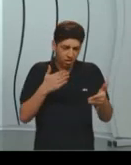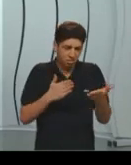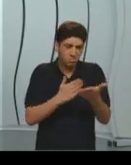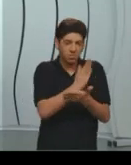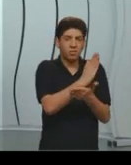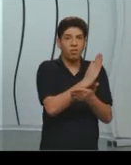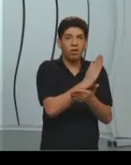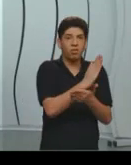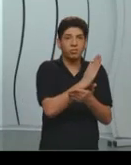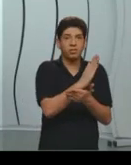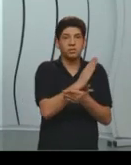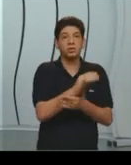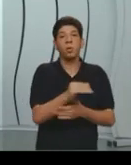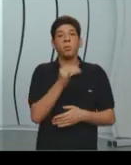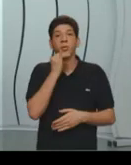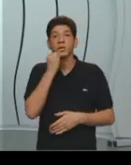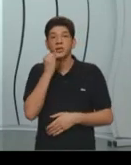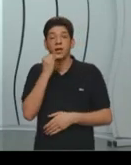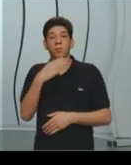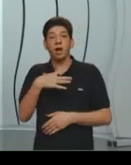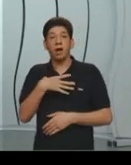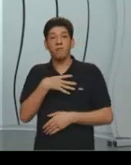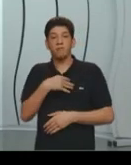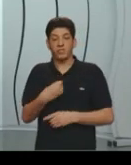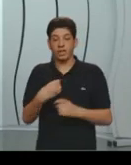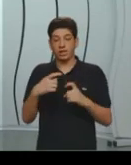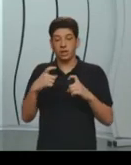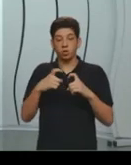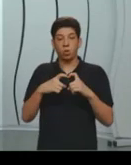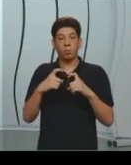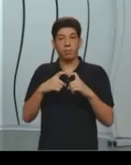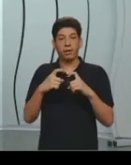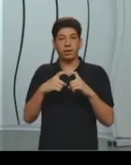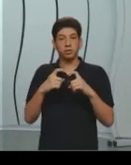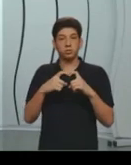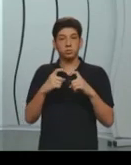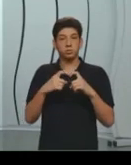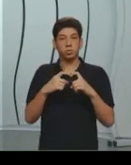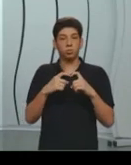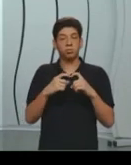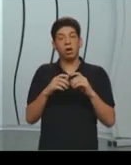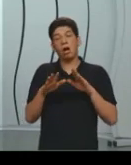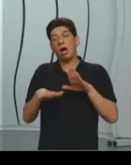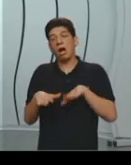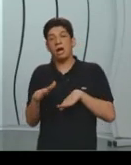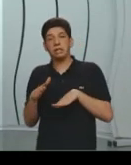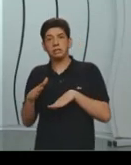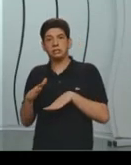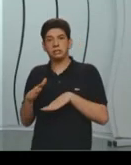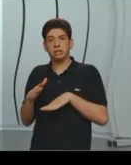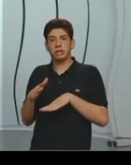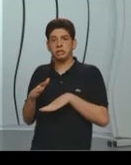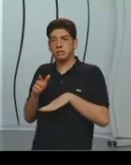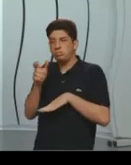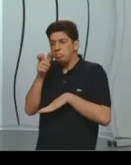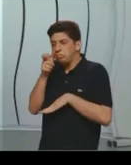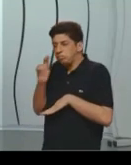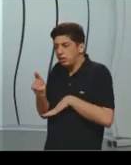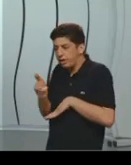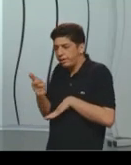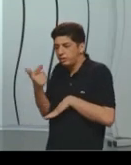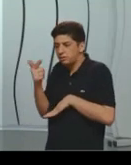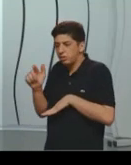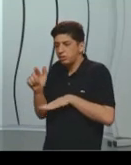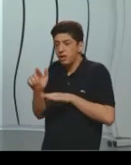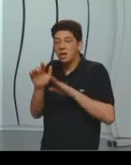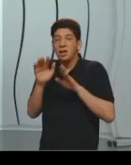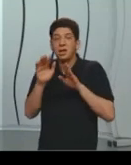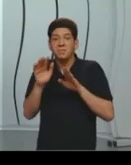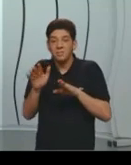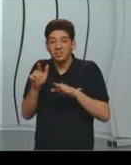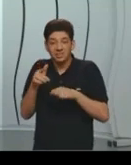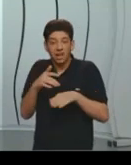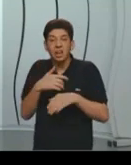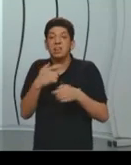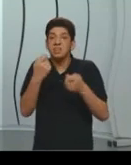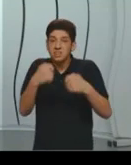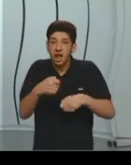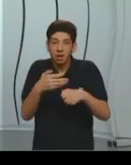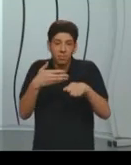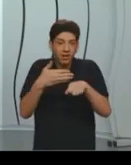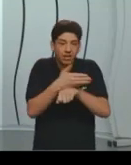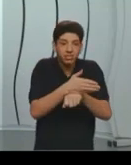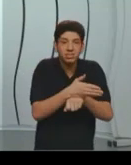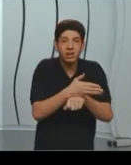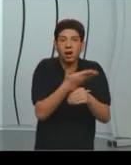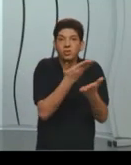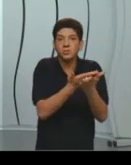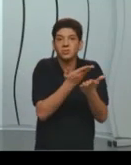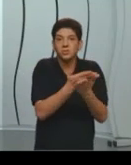pessoa que já é filha de médico, por mais que ela, tipo assim, nem tenha tanto aptidão com essa profissão acessar o curso de medicina, que é uma pessoa,